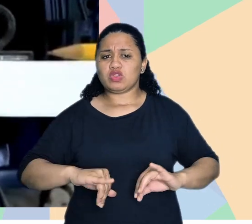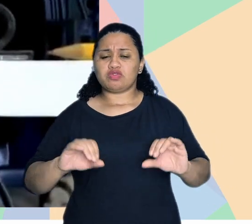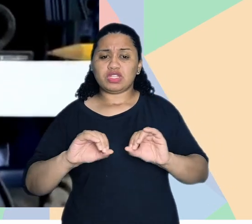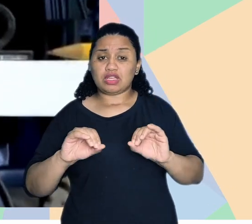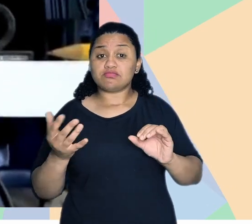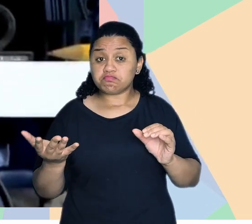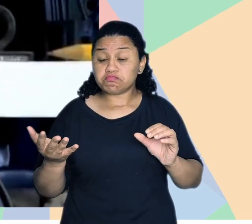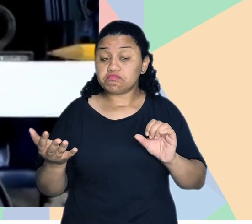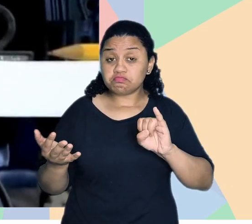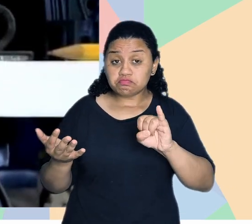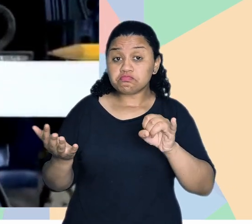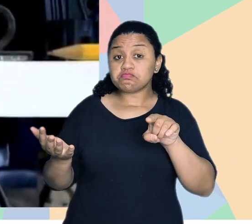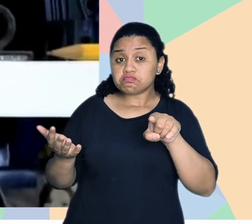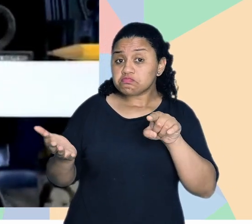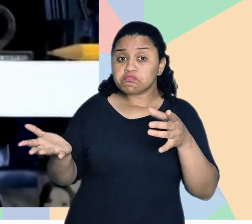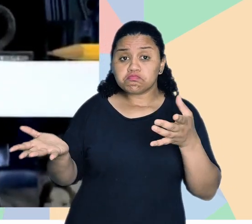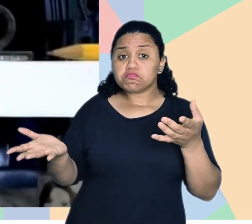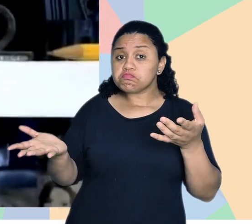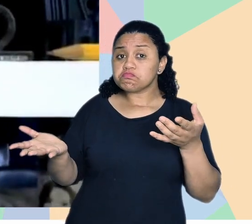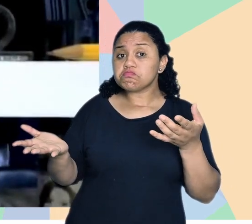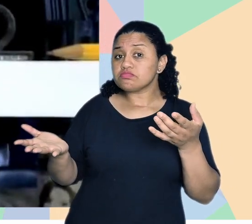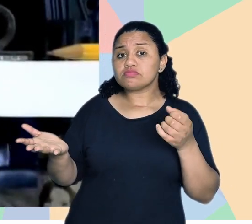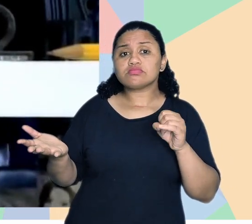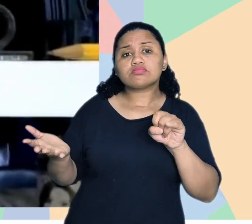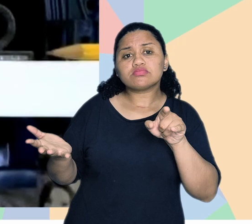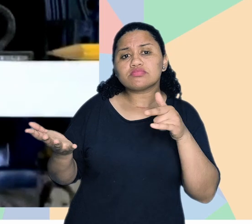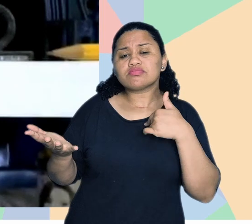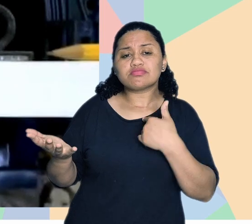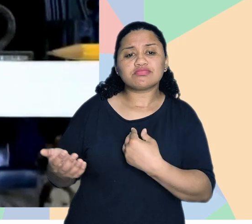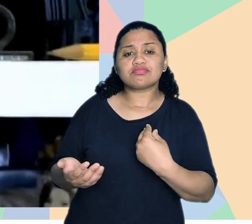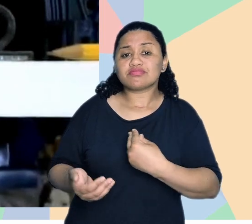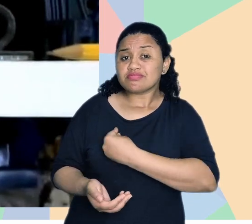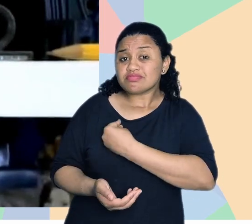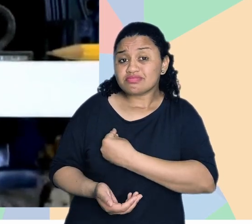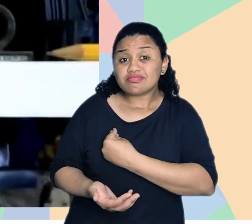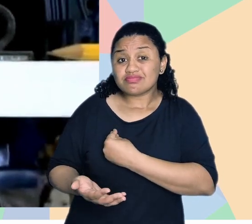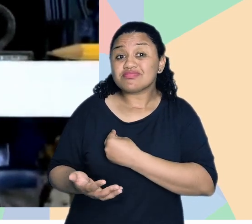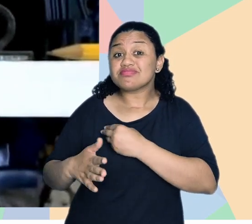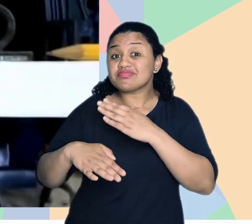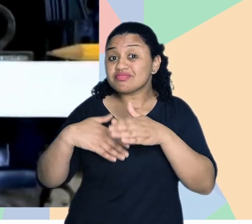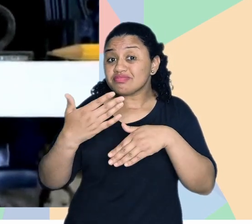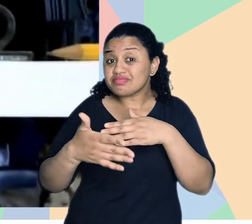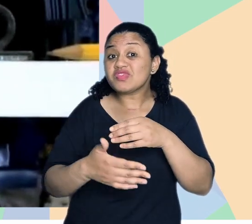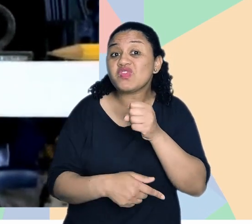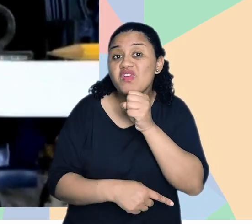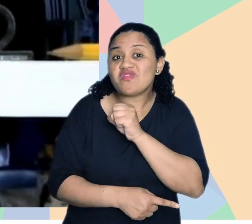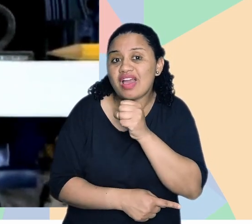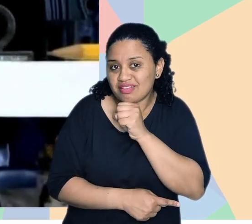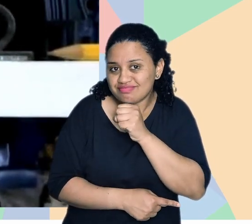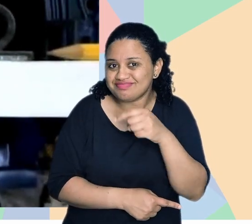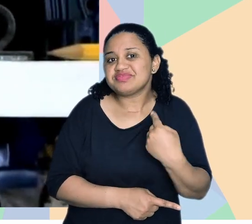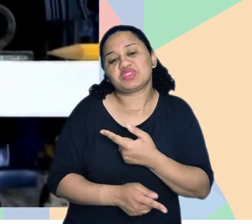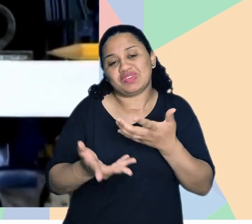certo comigo, se você quiser, né? Se você estiver vivo, né? Você vai envelhecer.